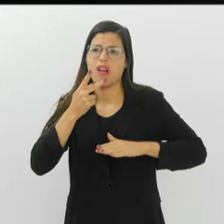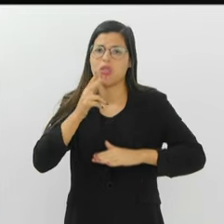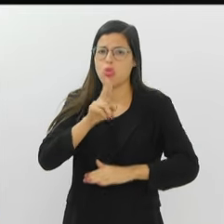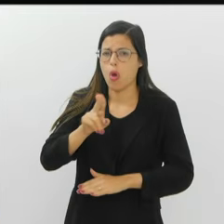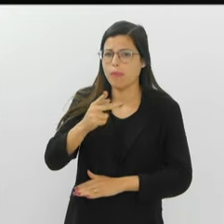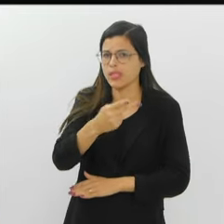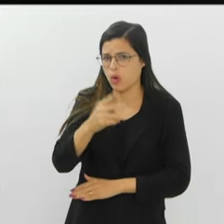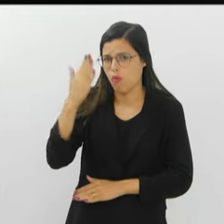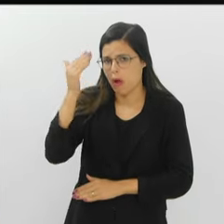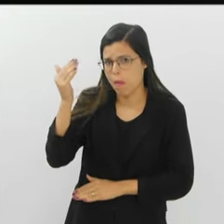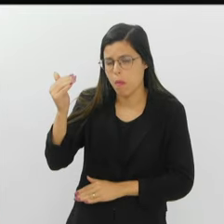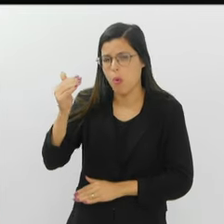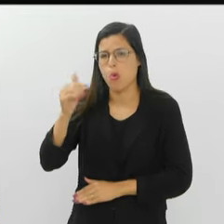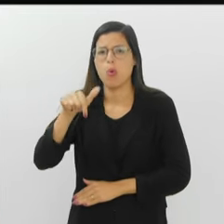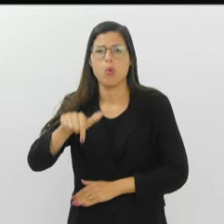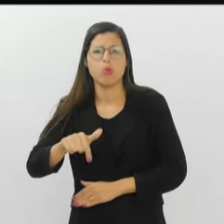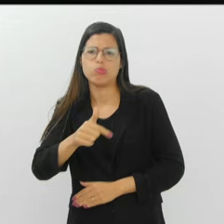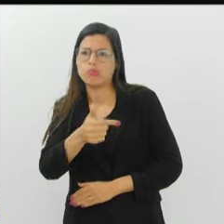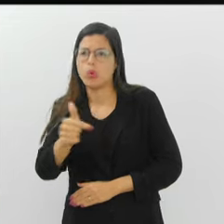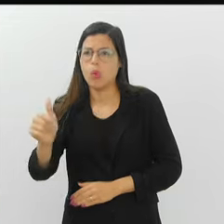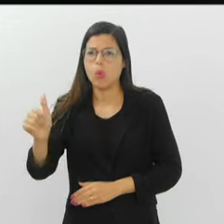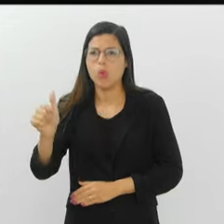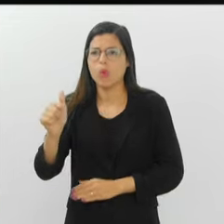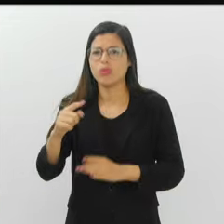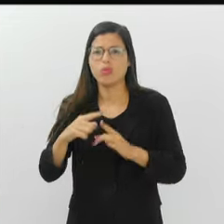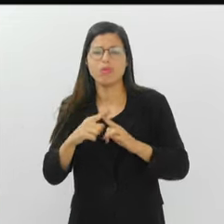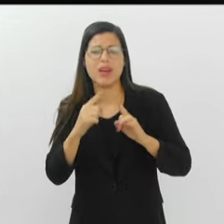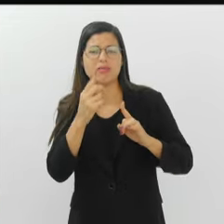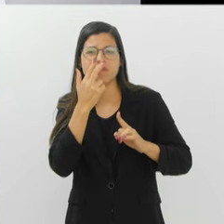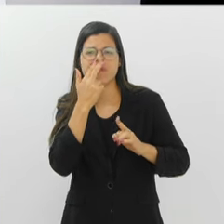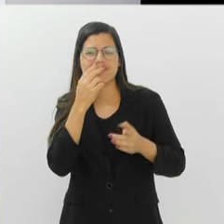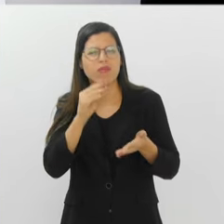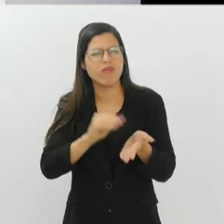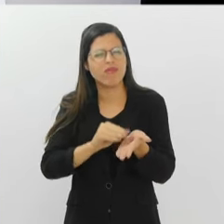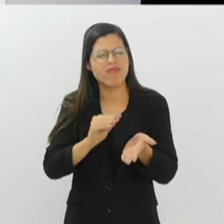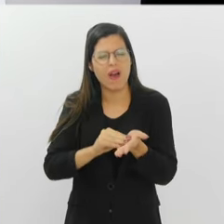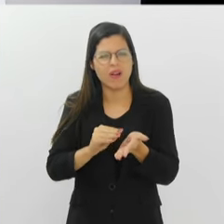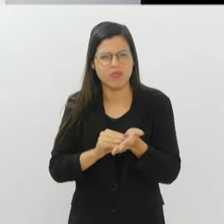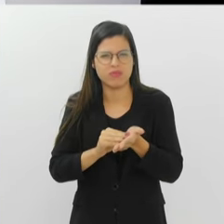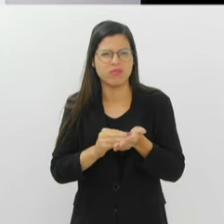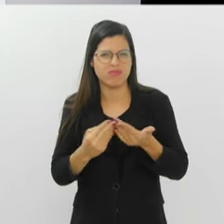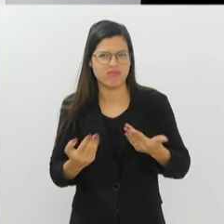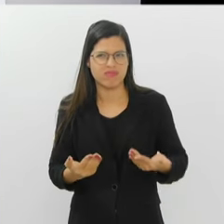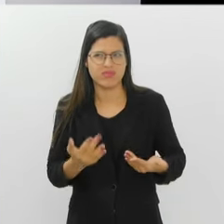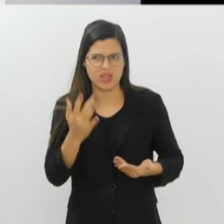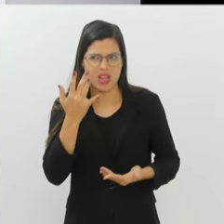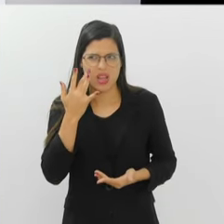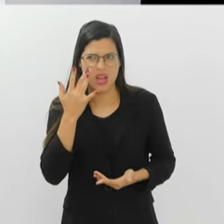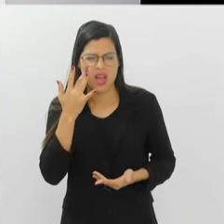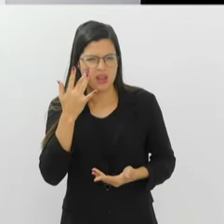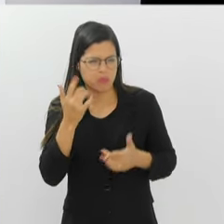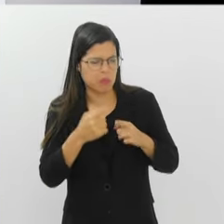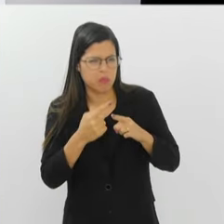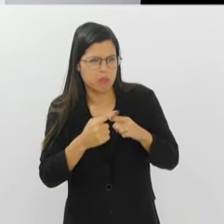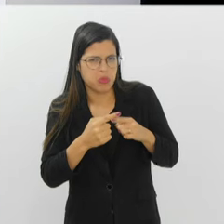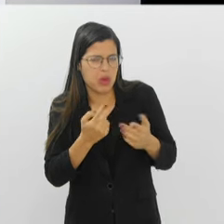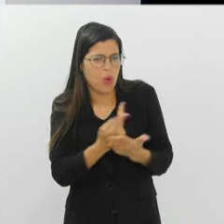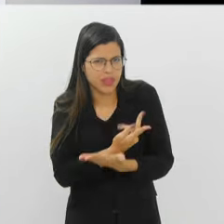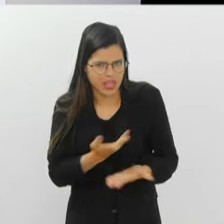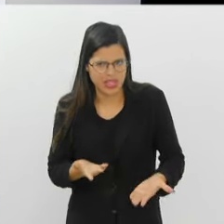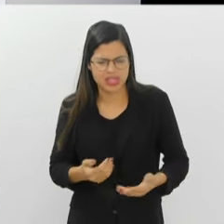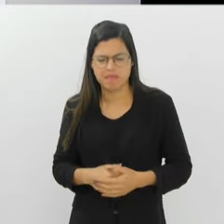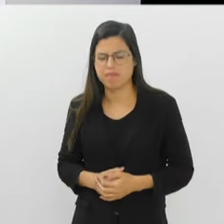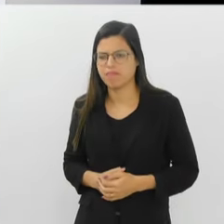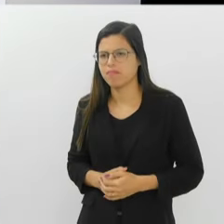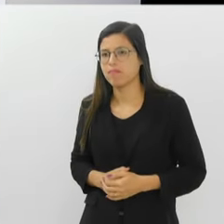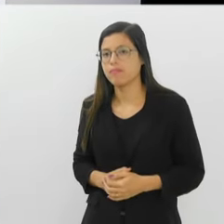seu nome, que é o mais conhecido, o Jorge Freitas... E fica aquela coisa meio no... O que você acha que acontece isso em